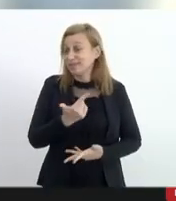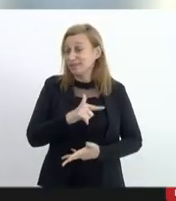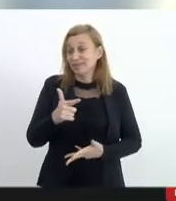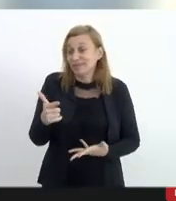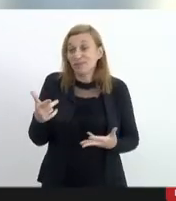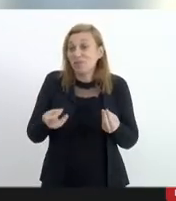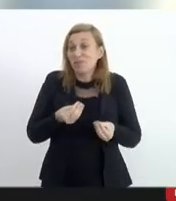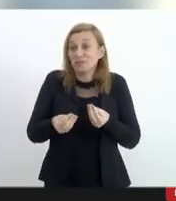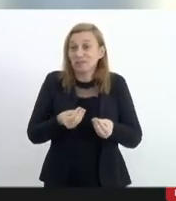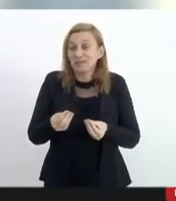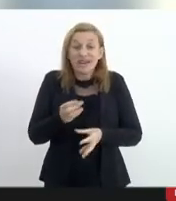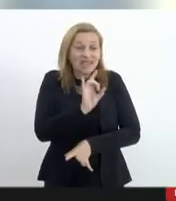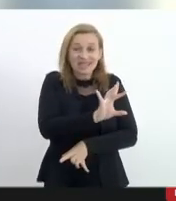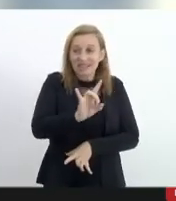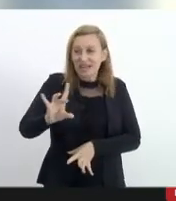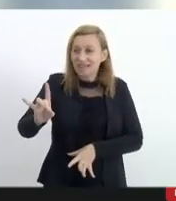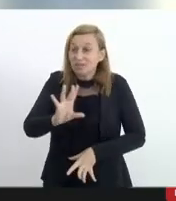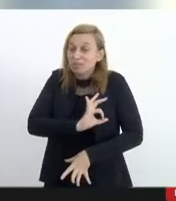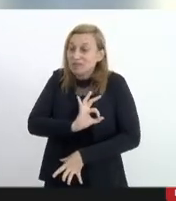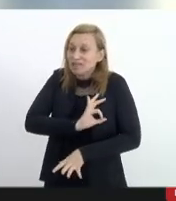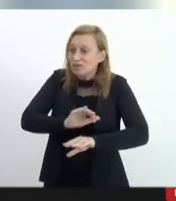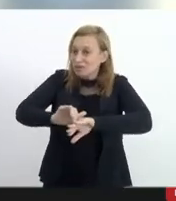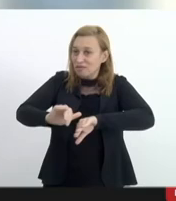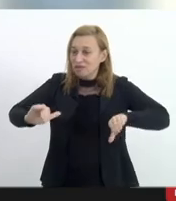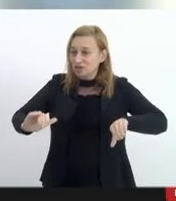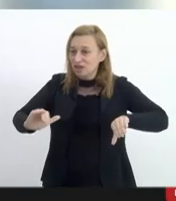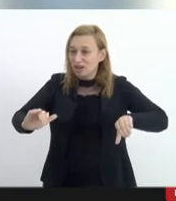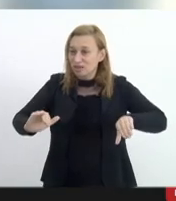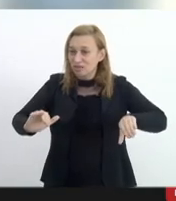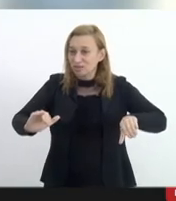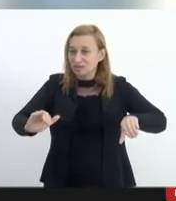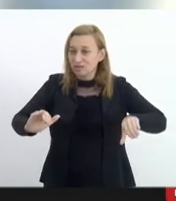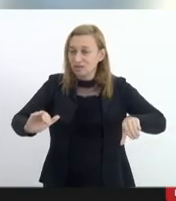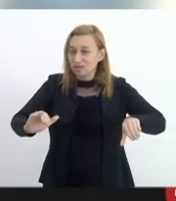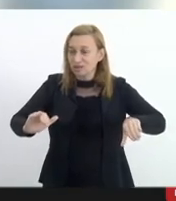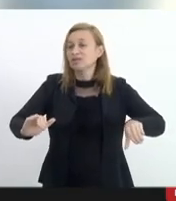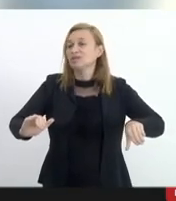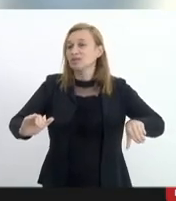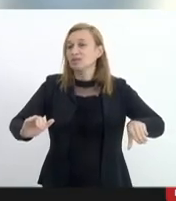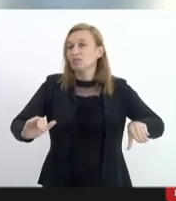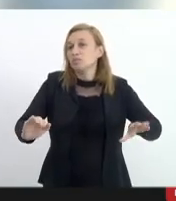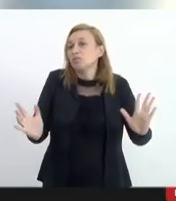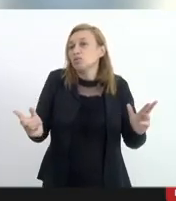se cada evento crítico o policial for afastado por alguma